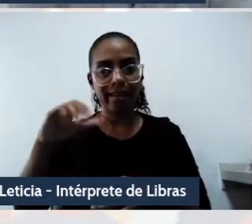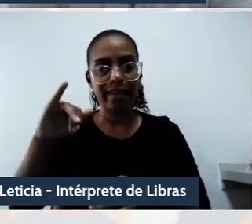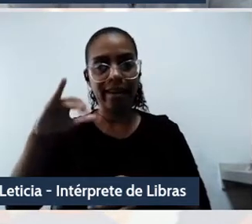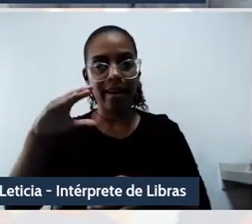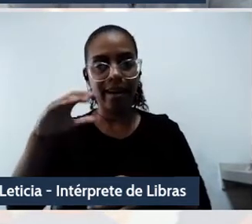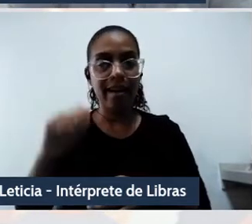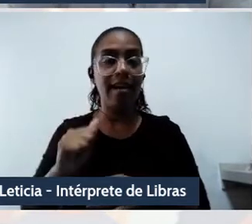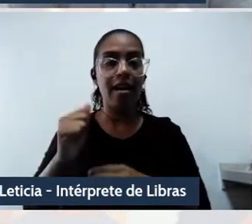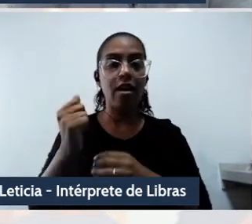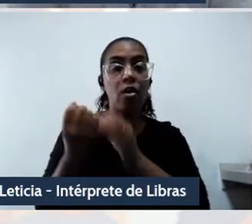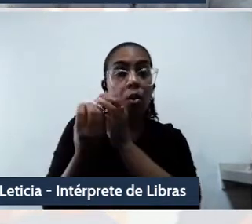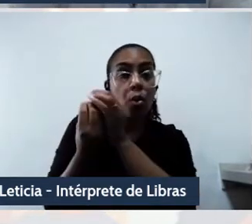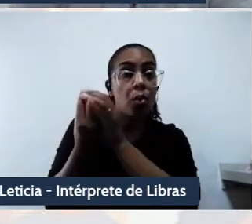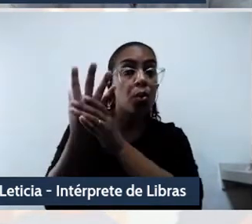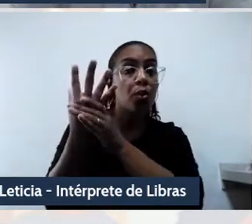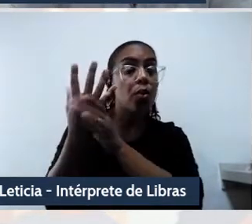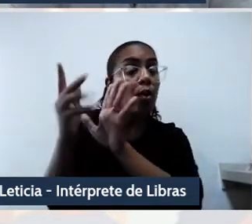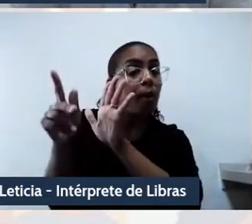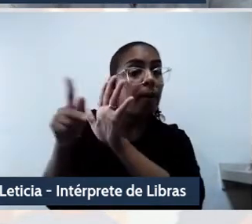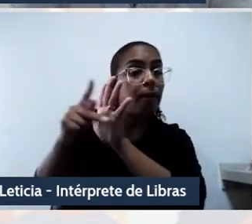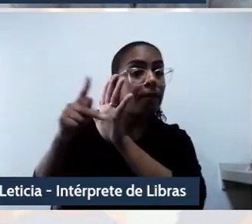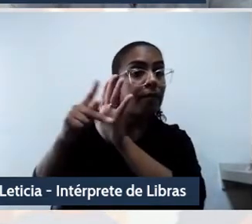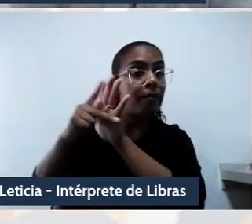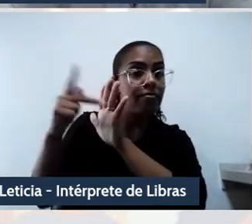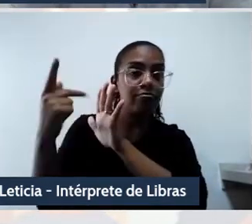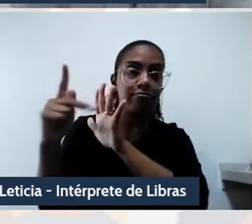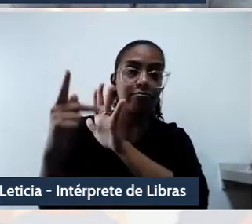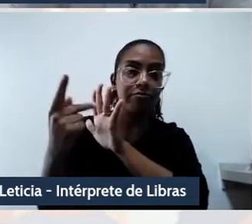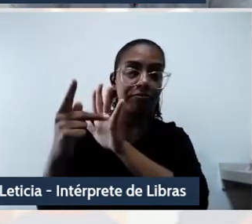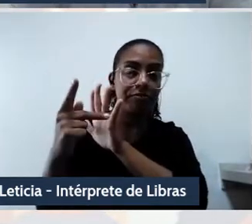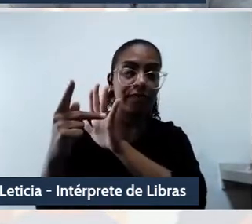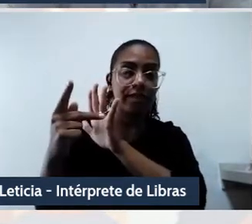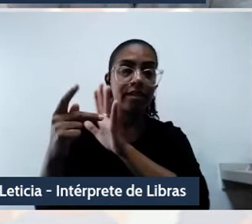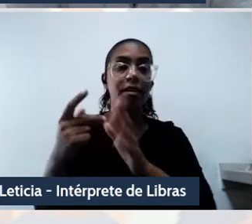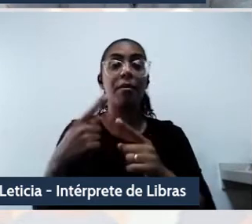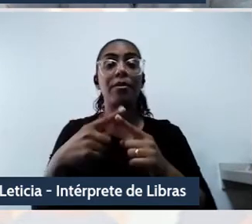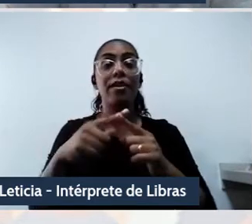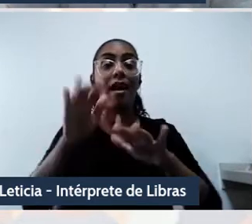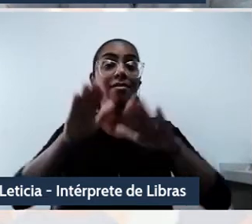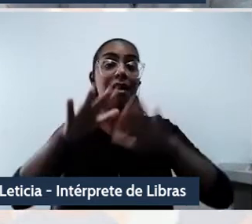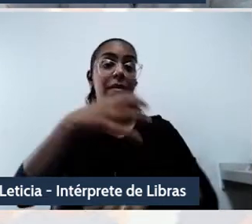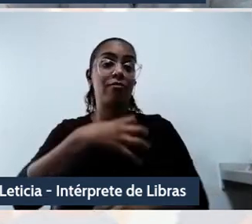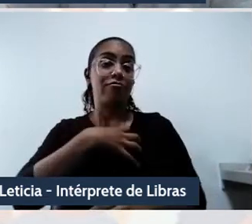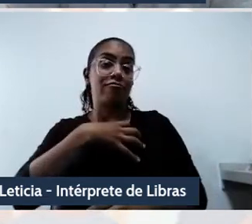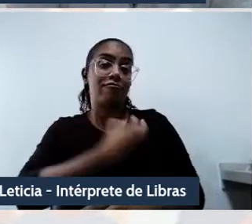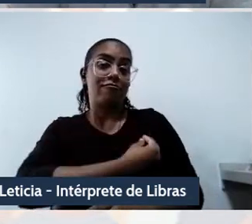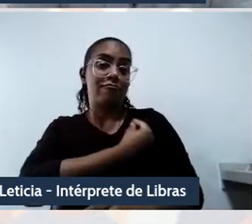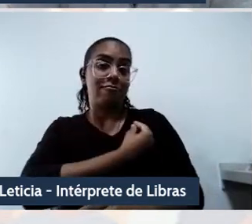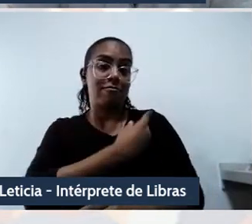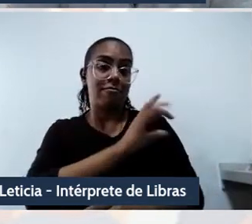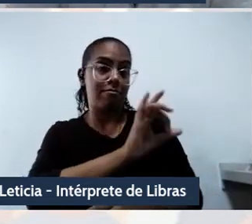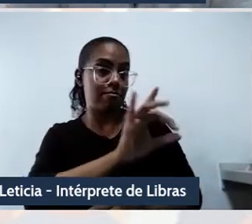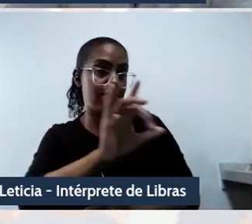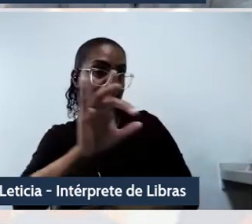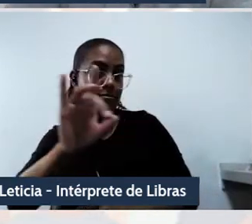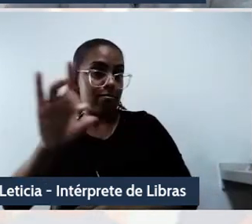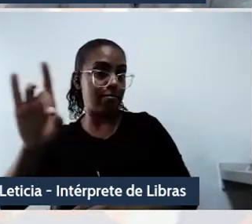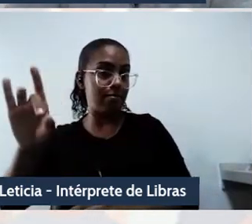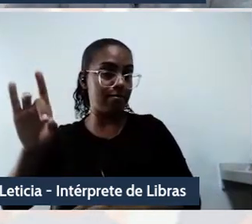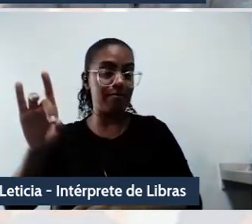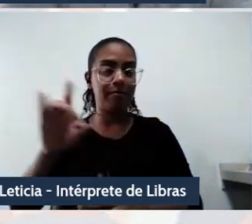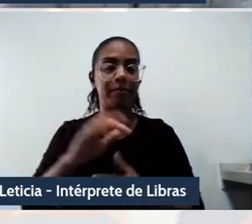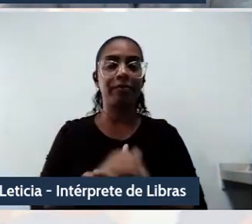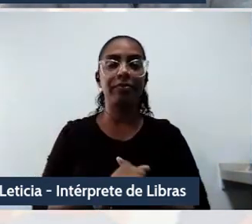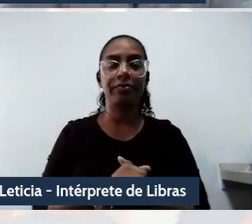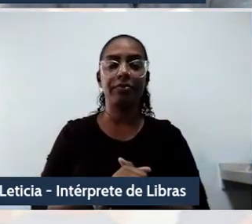imunes à colonização sorrateira de nossos modos de vida. Neste caso, transformar a tecnologia com